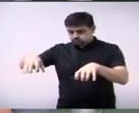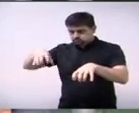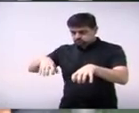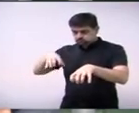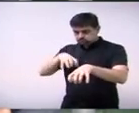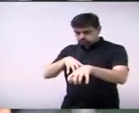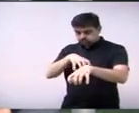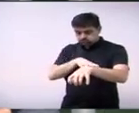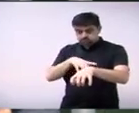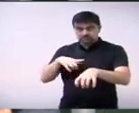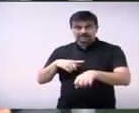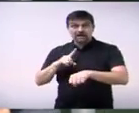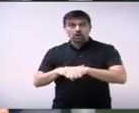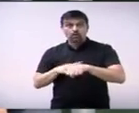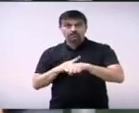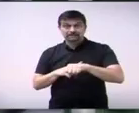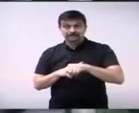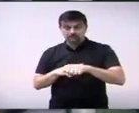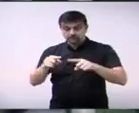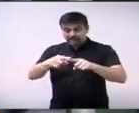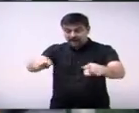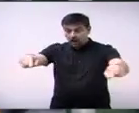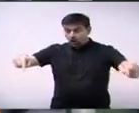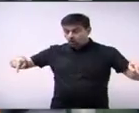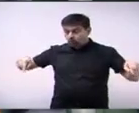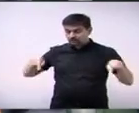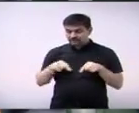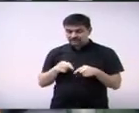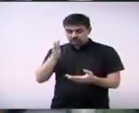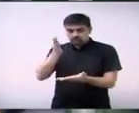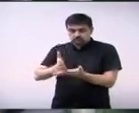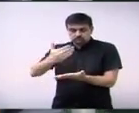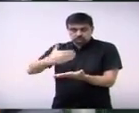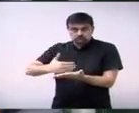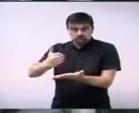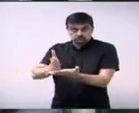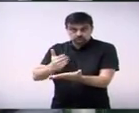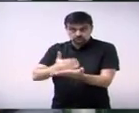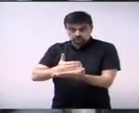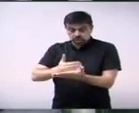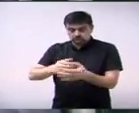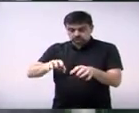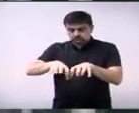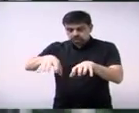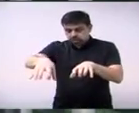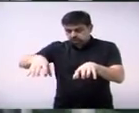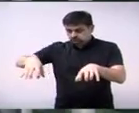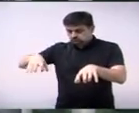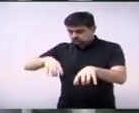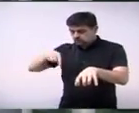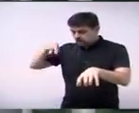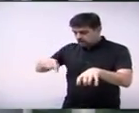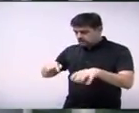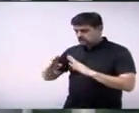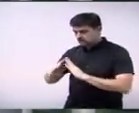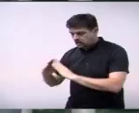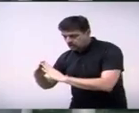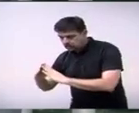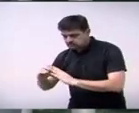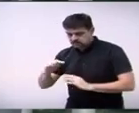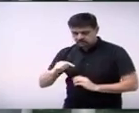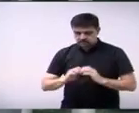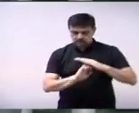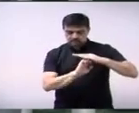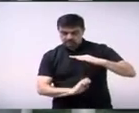votada e sancionada e a alteração no artigo 52. Então, nós temos hoje em